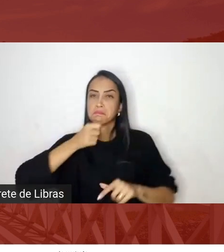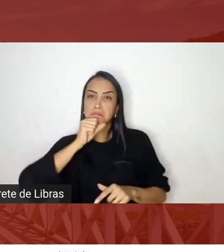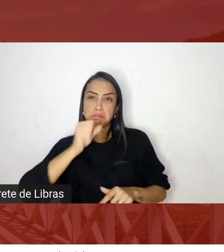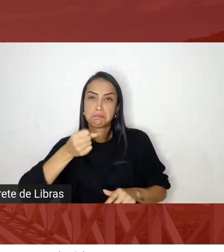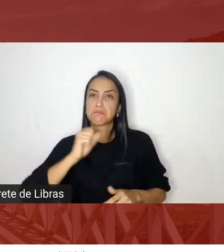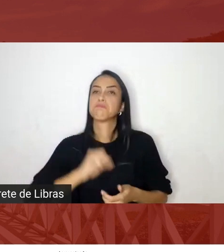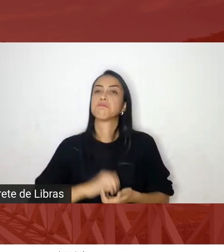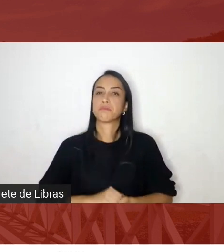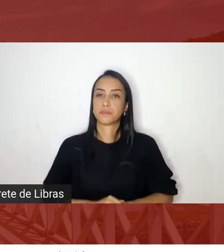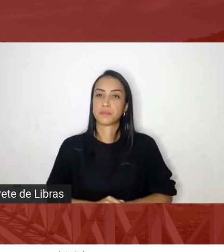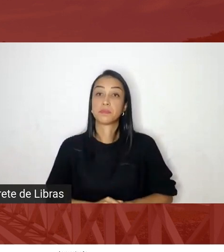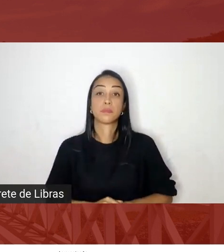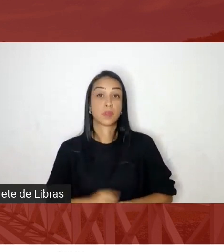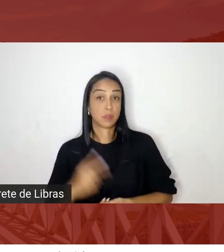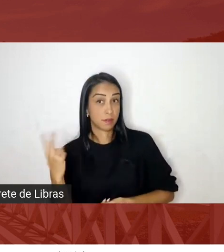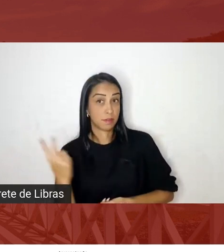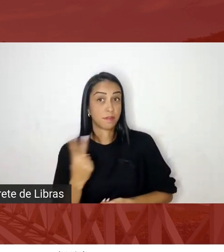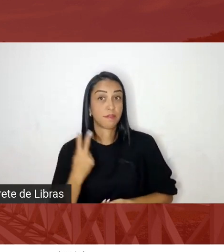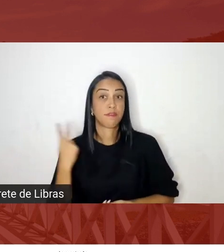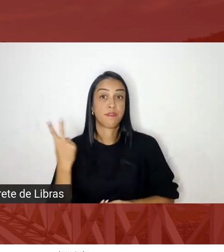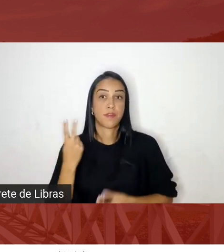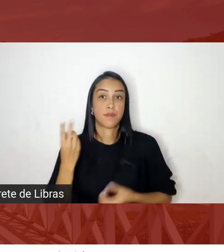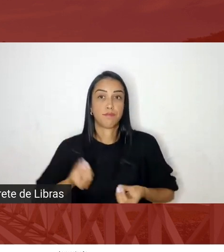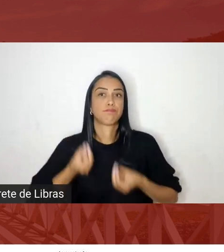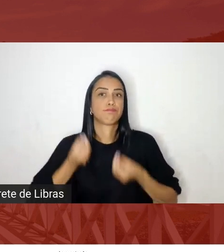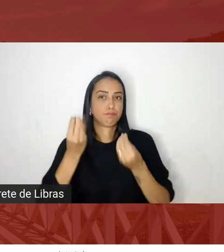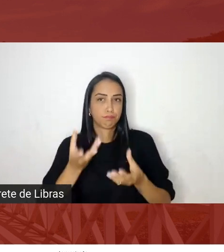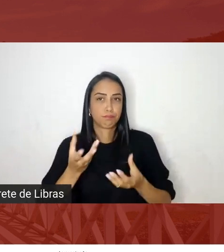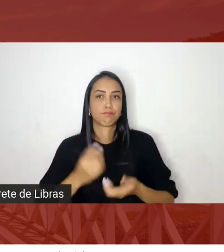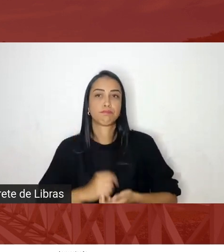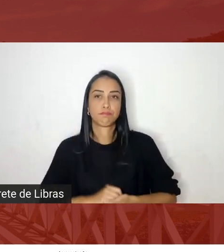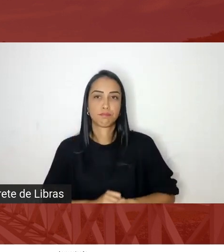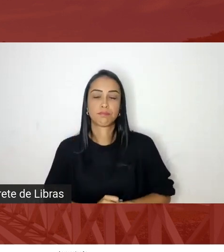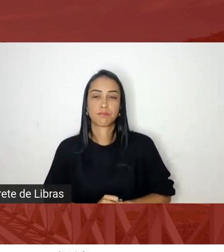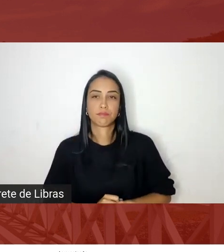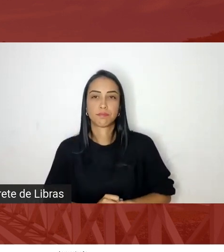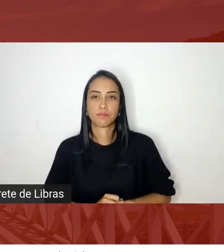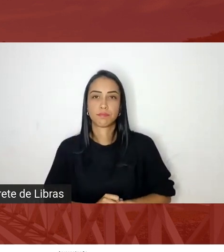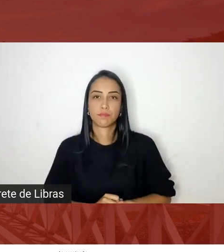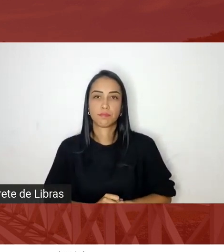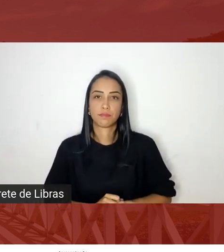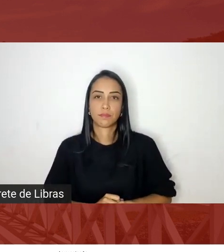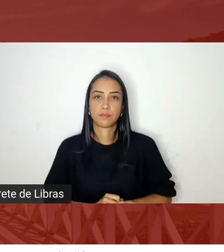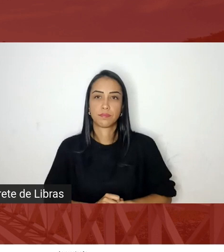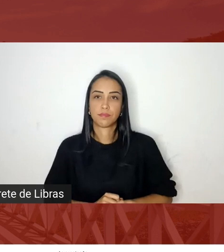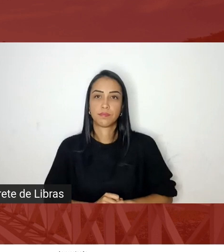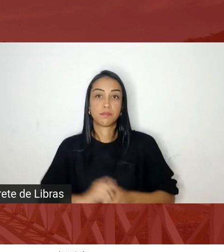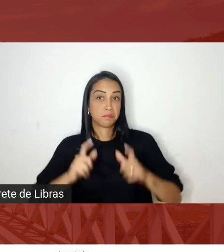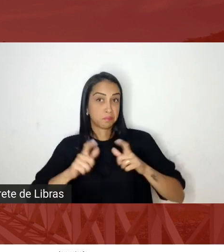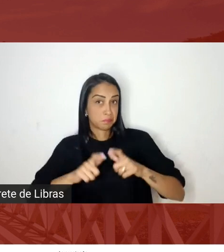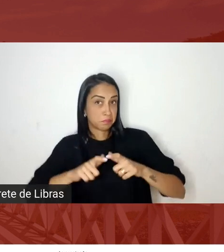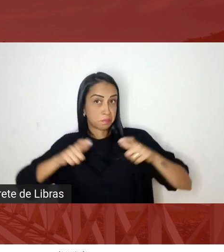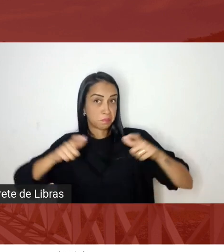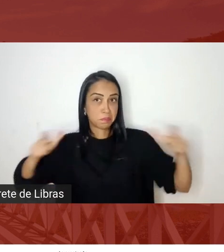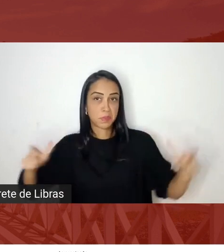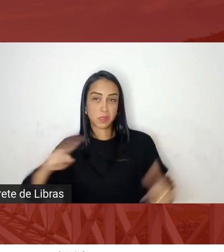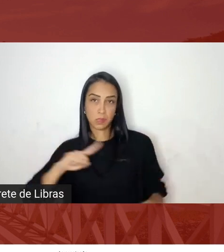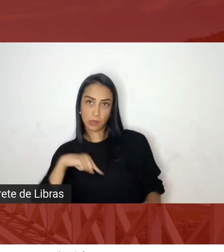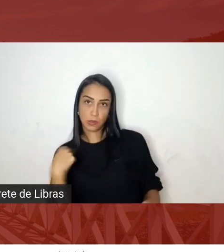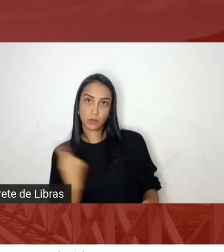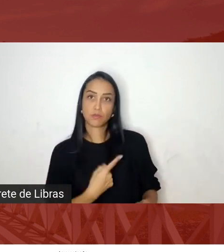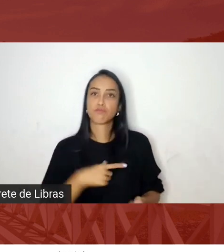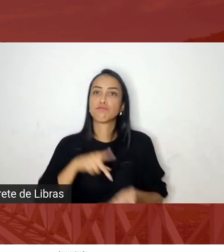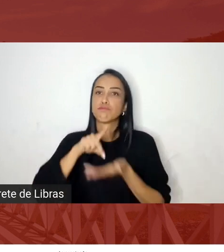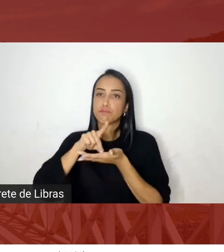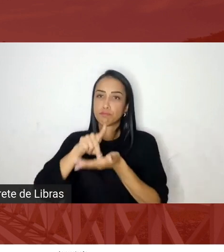valorizam essas dimensões da nossa realidade que é a cultura a arte